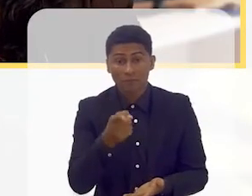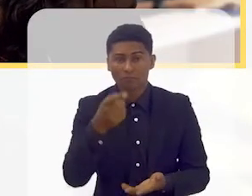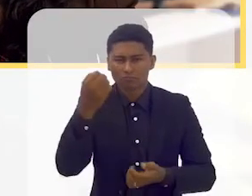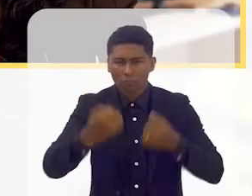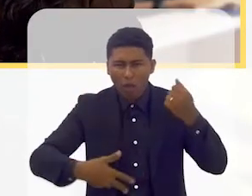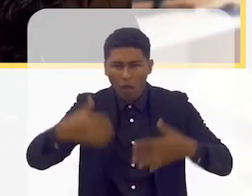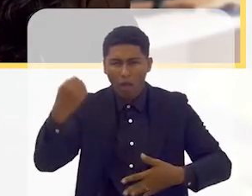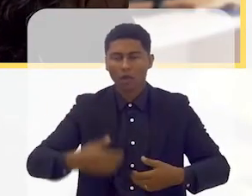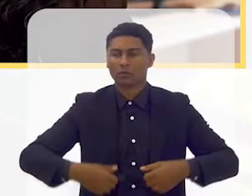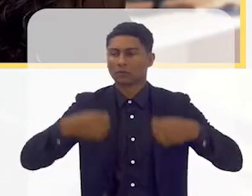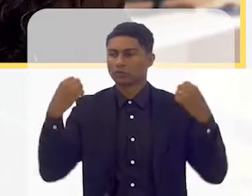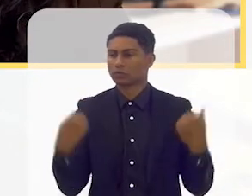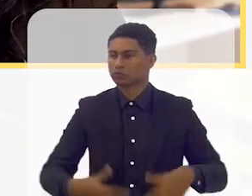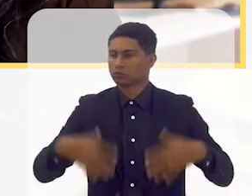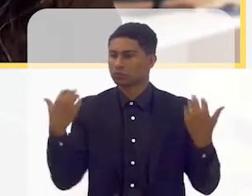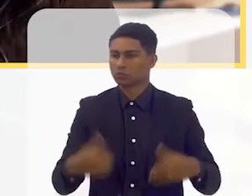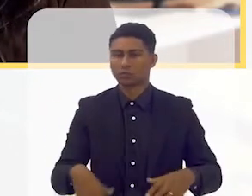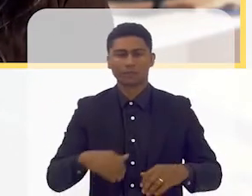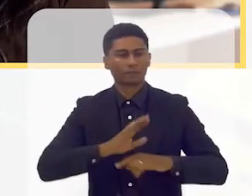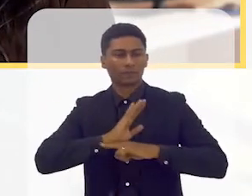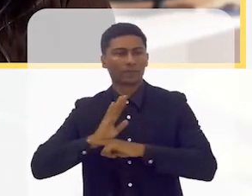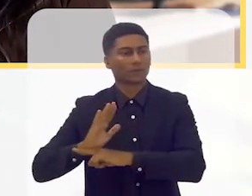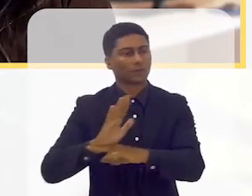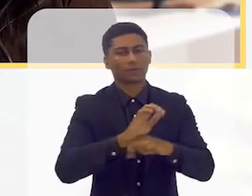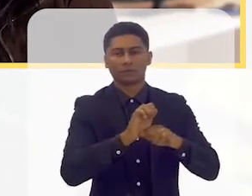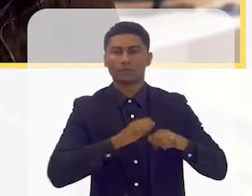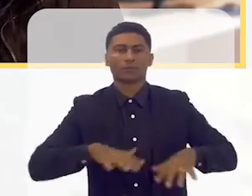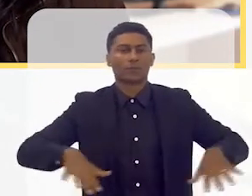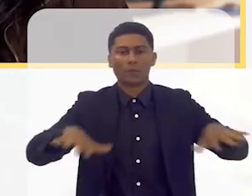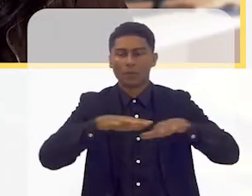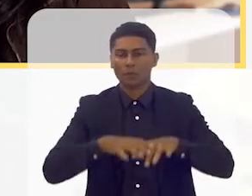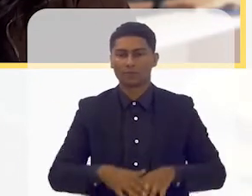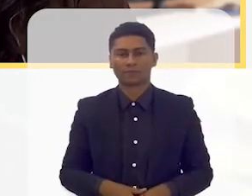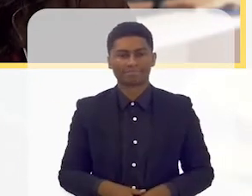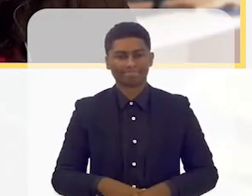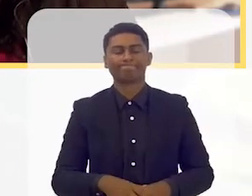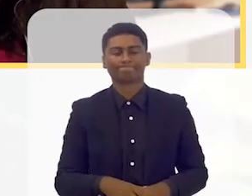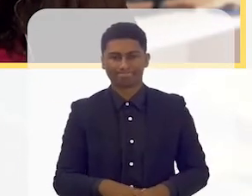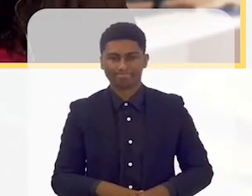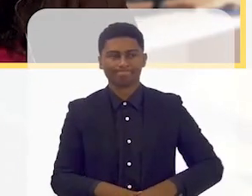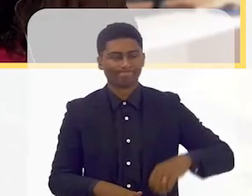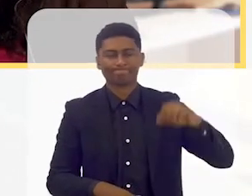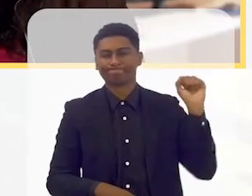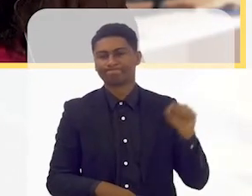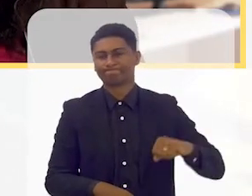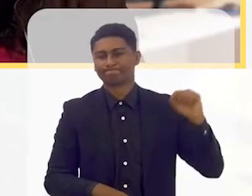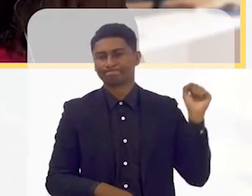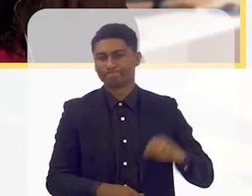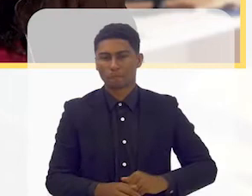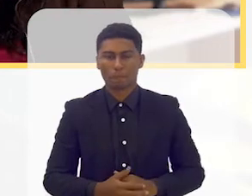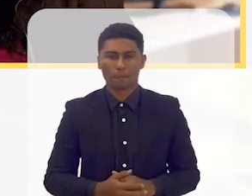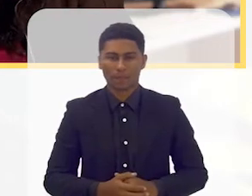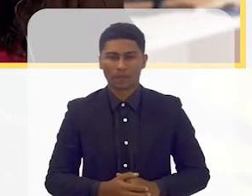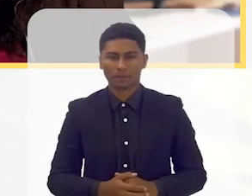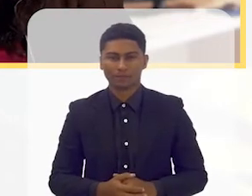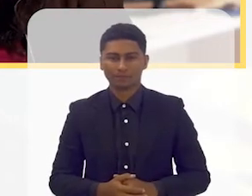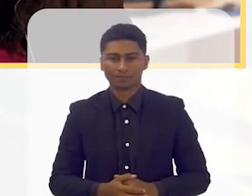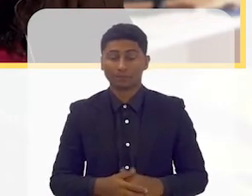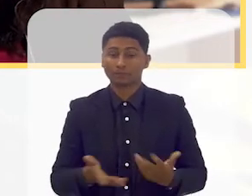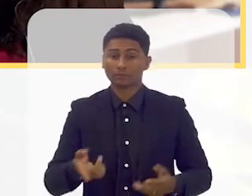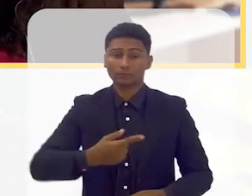só enriquece a todos, como a gente falou desde o início desse programa. Sim.